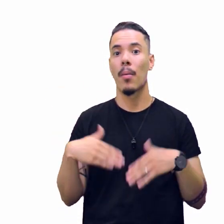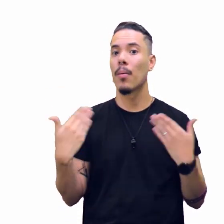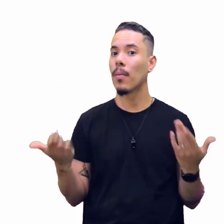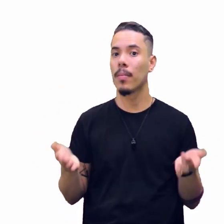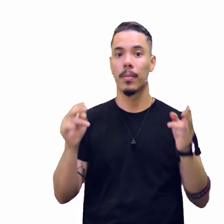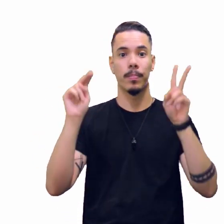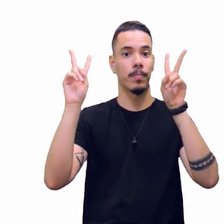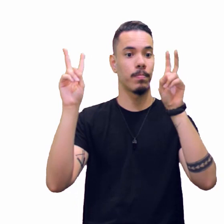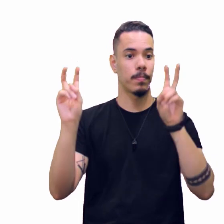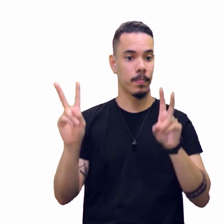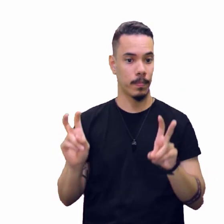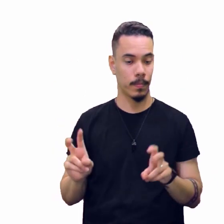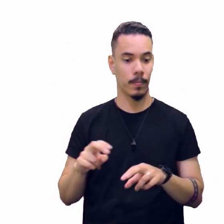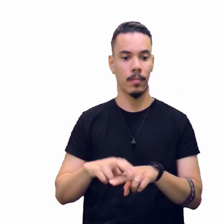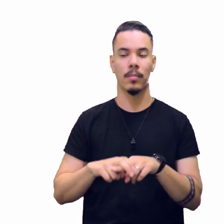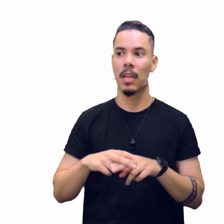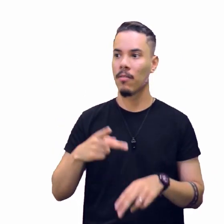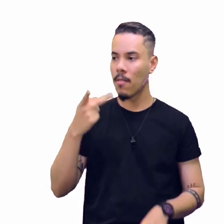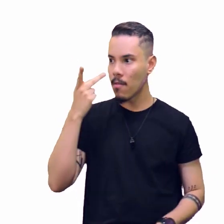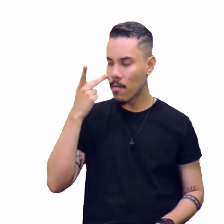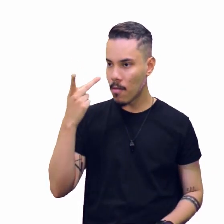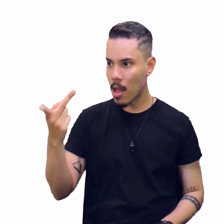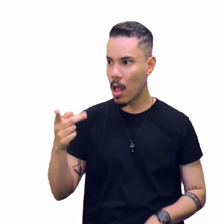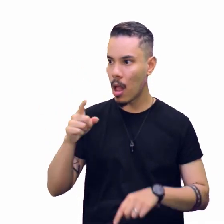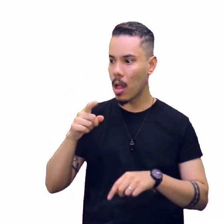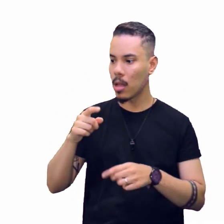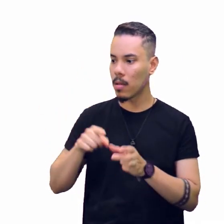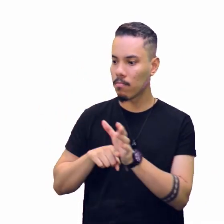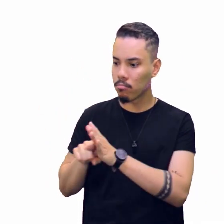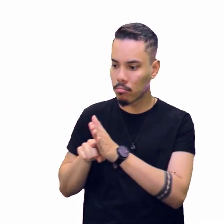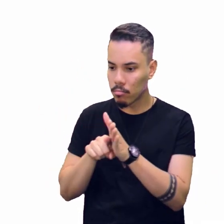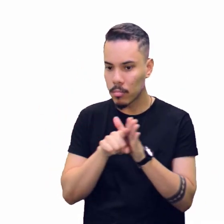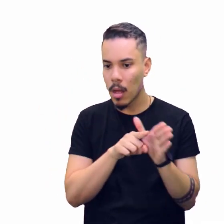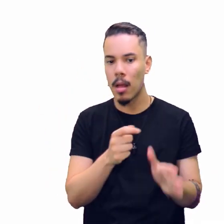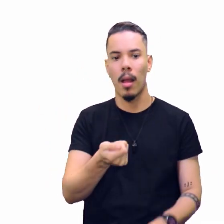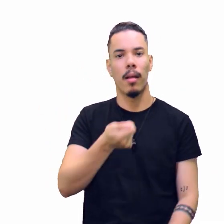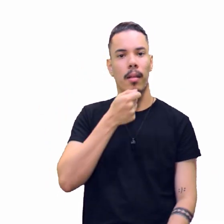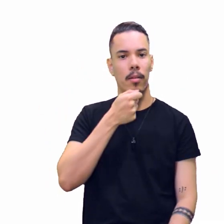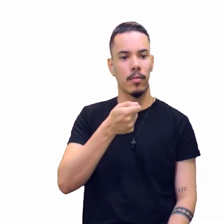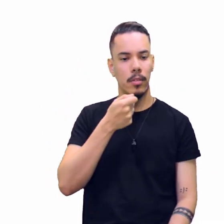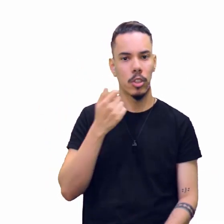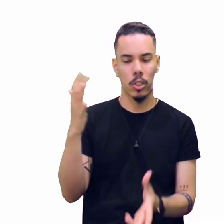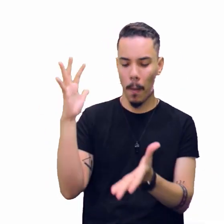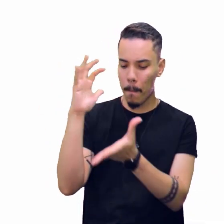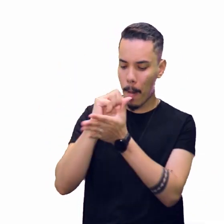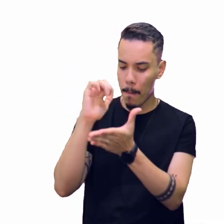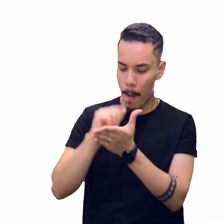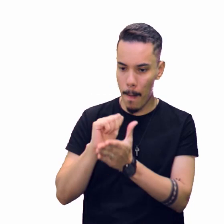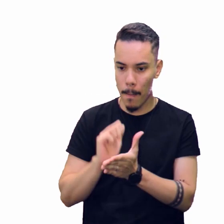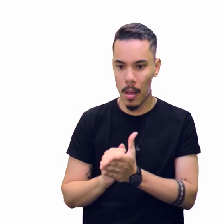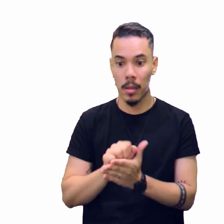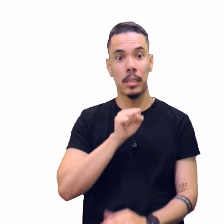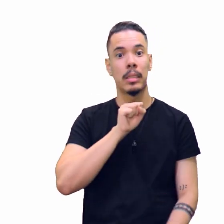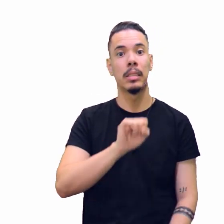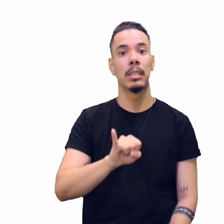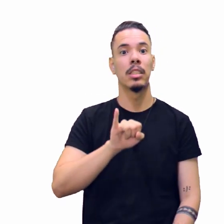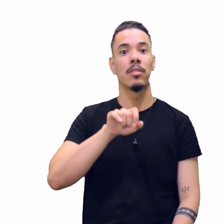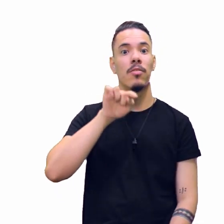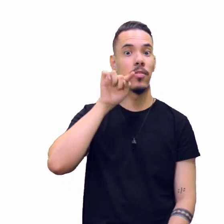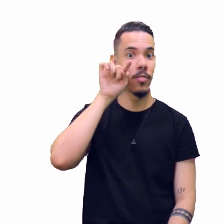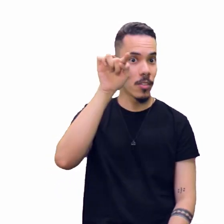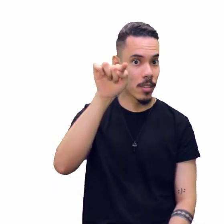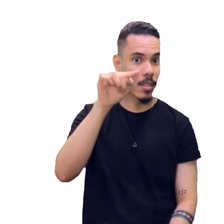temática que é? Então, eles vão a campo, fazem entrevista com algumas pessoas. Se você fosse repórter,